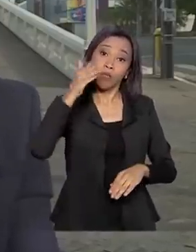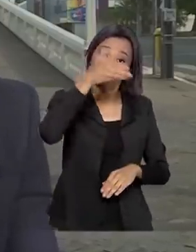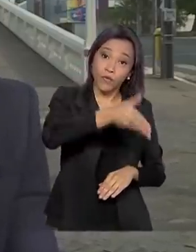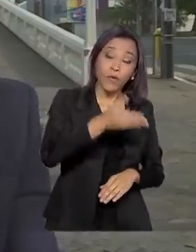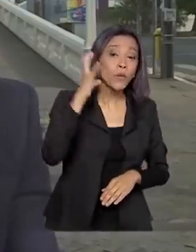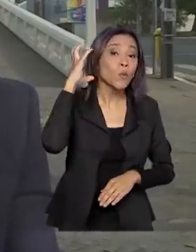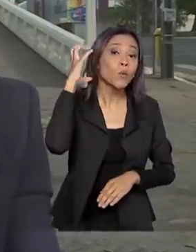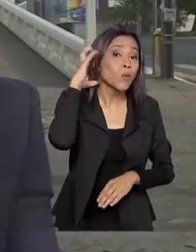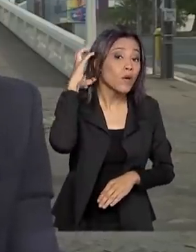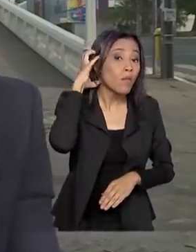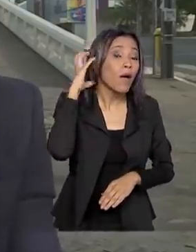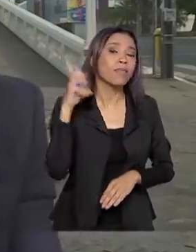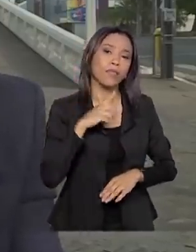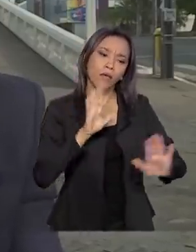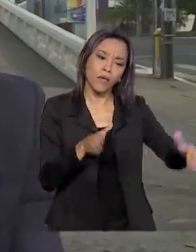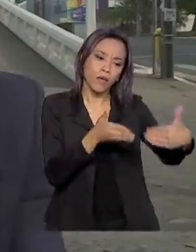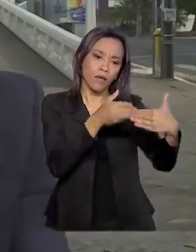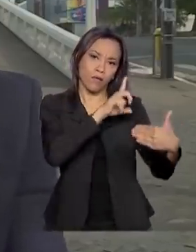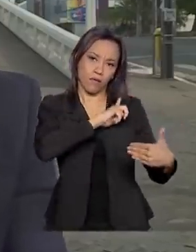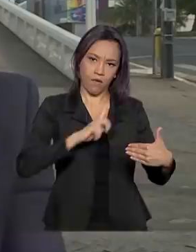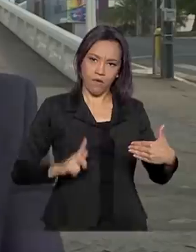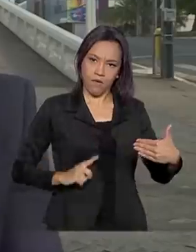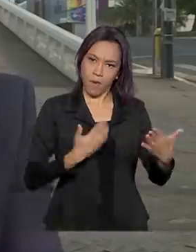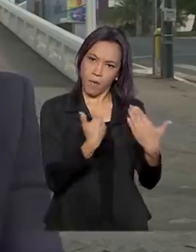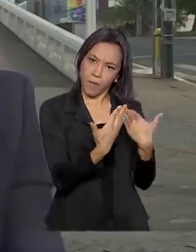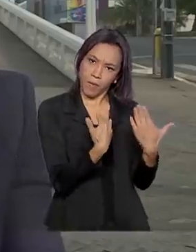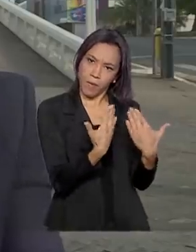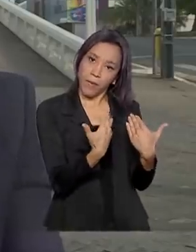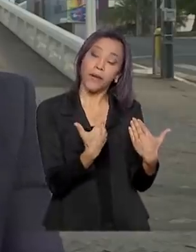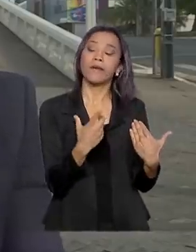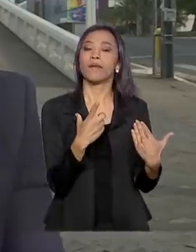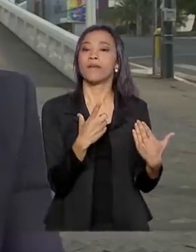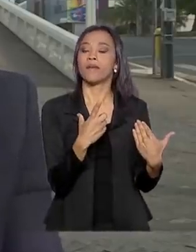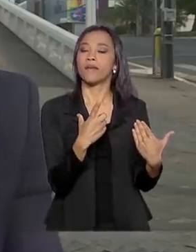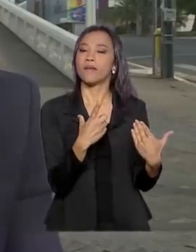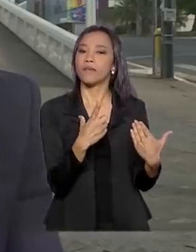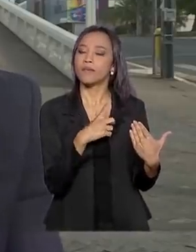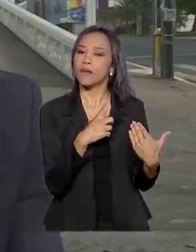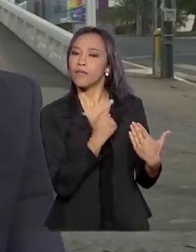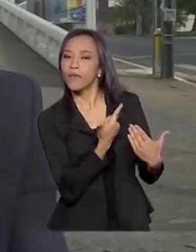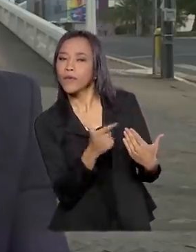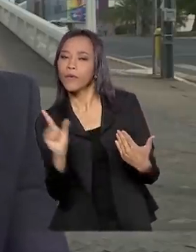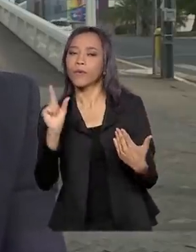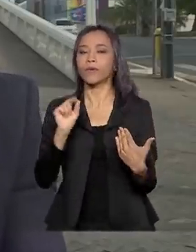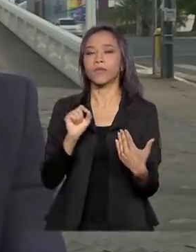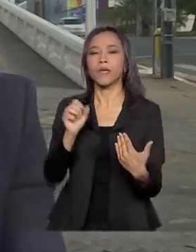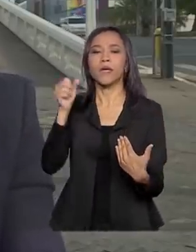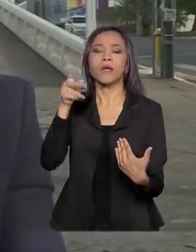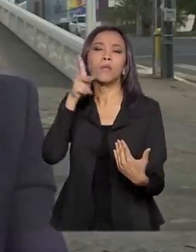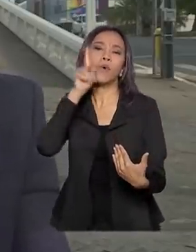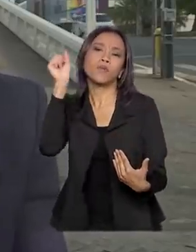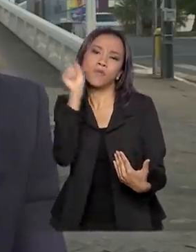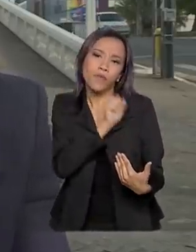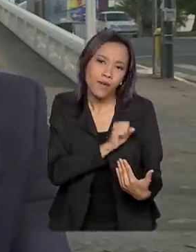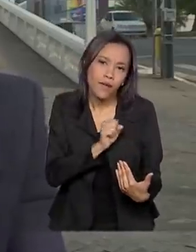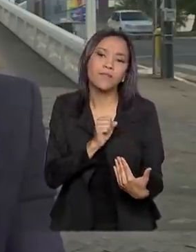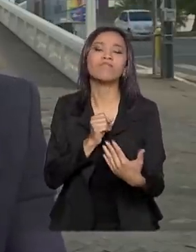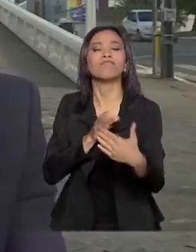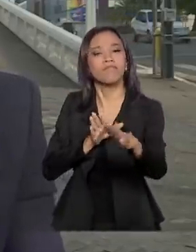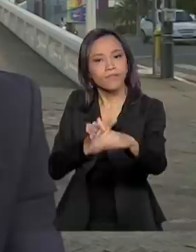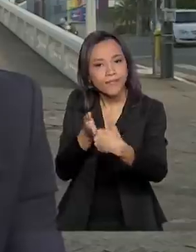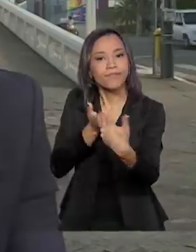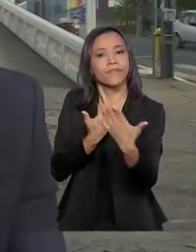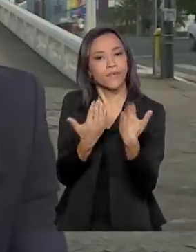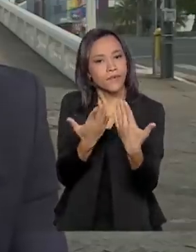onde se reuniu com o governador Mauro Mendes e esteve também em Porto Velho. Quem esteve por lá, em Rondônia, foi a